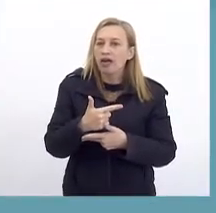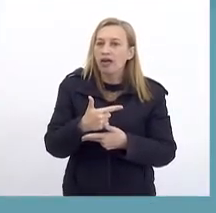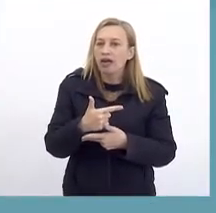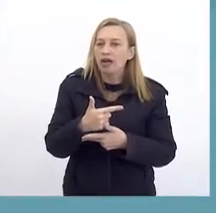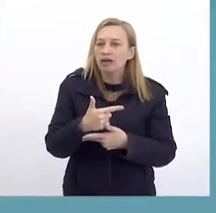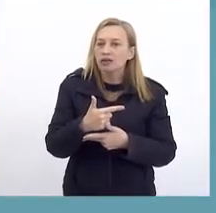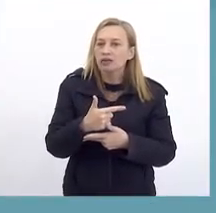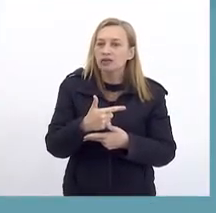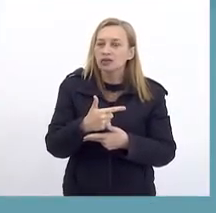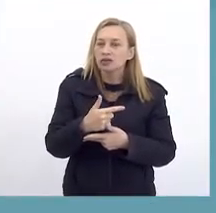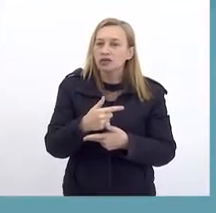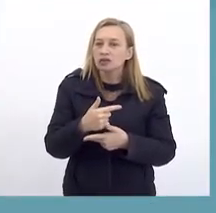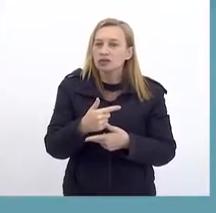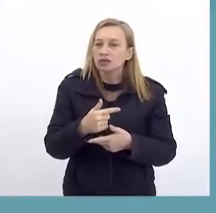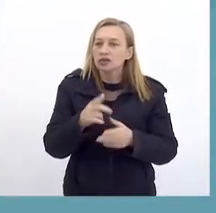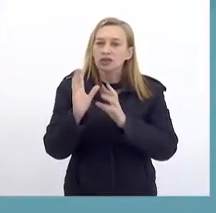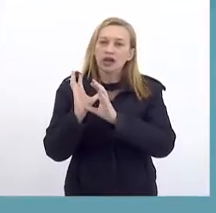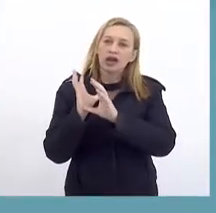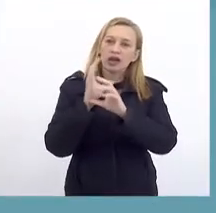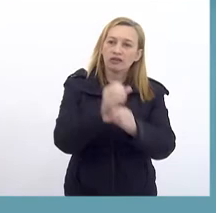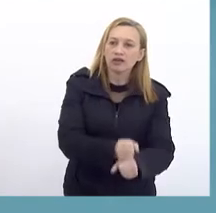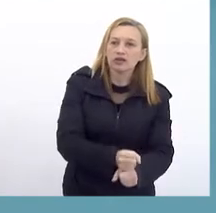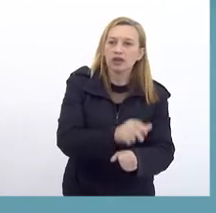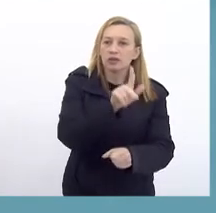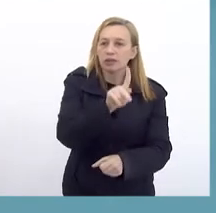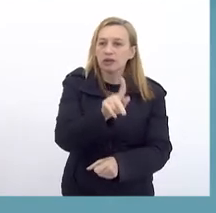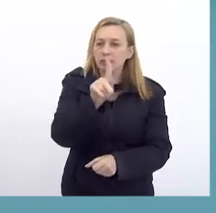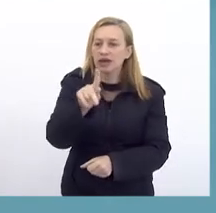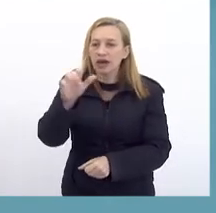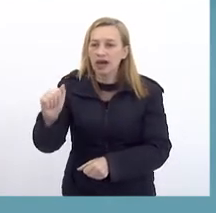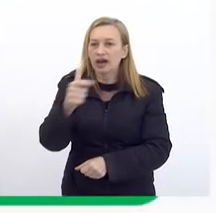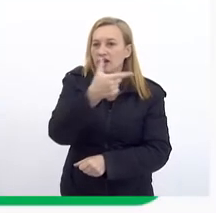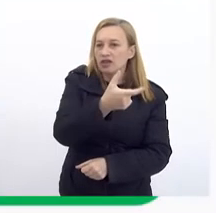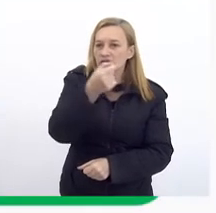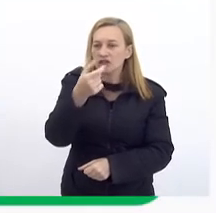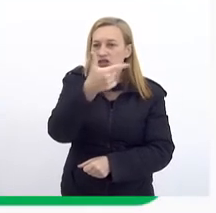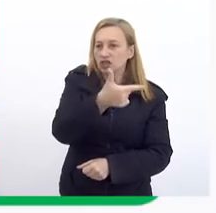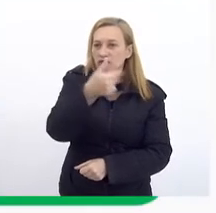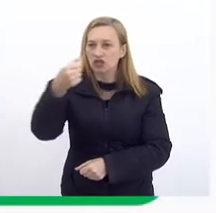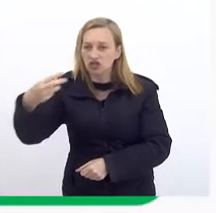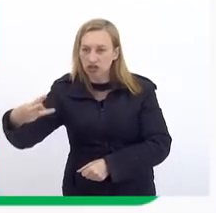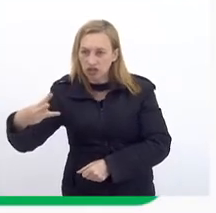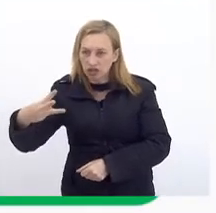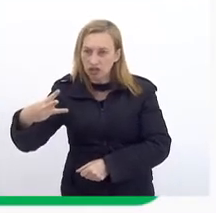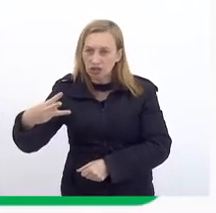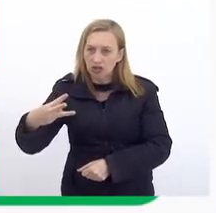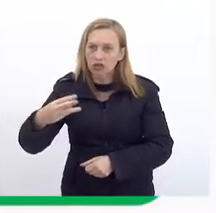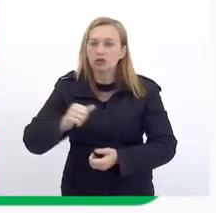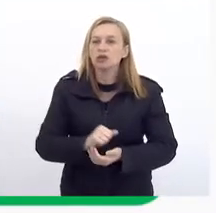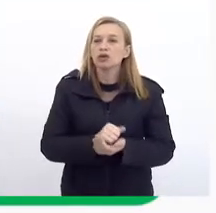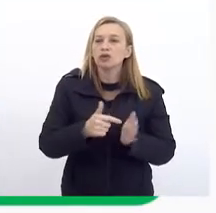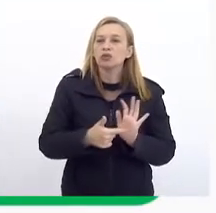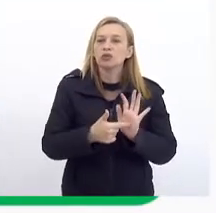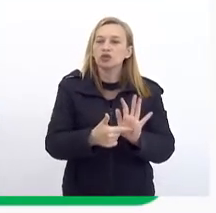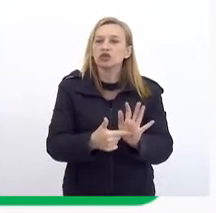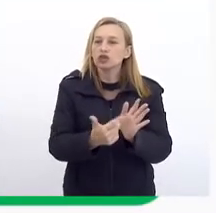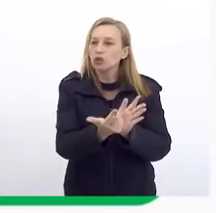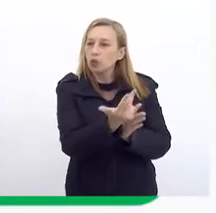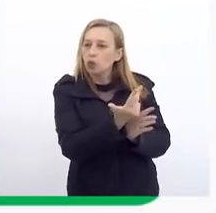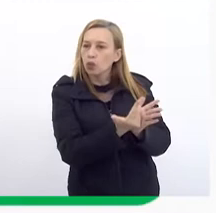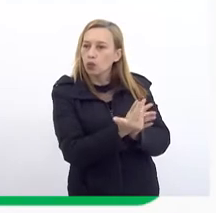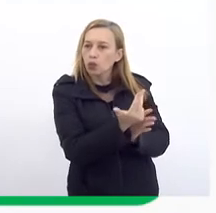Nós fizemos a revisão do PPA 2020 2023 Trazendo uma aderência